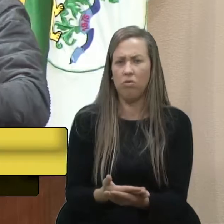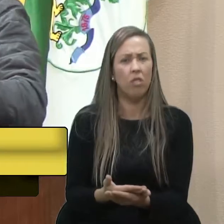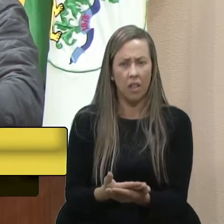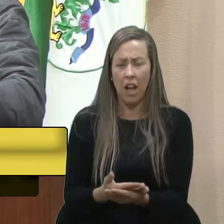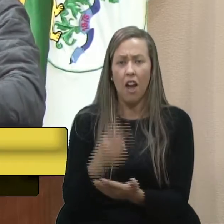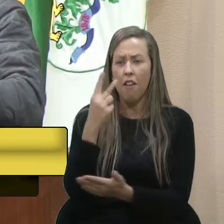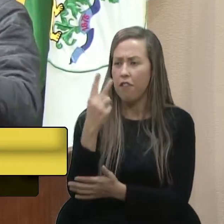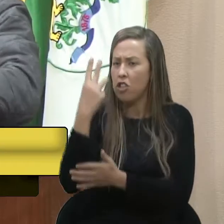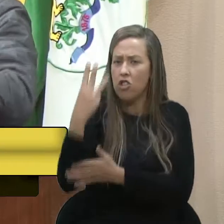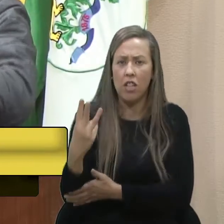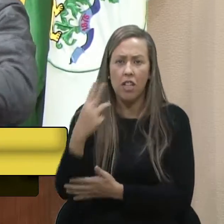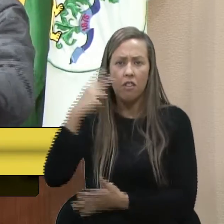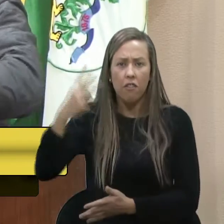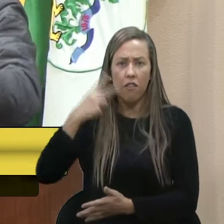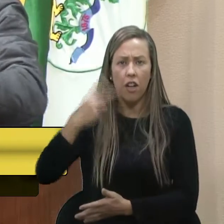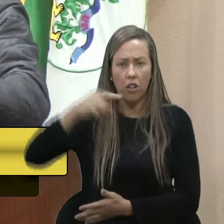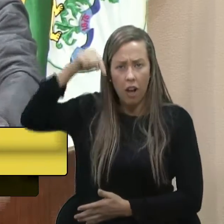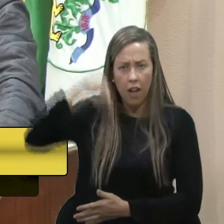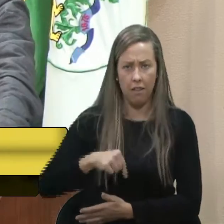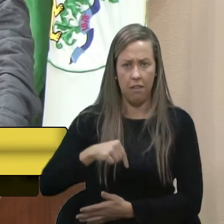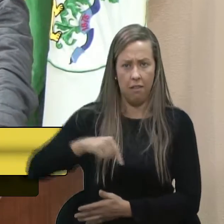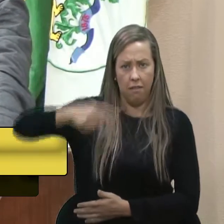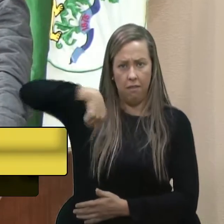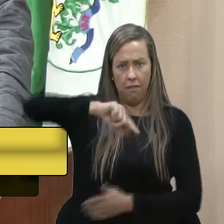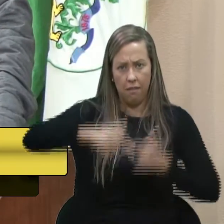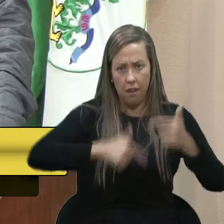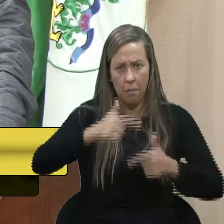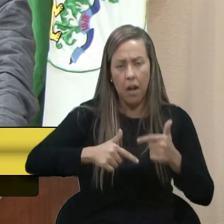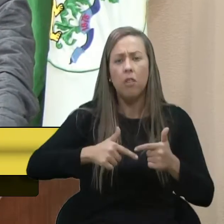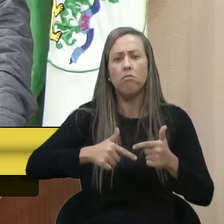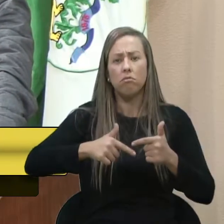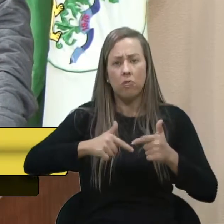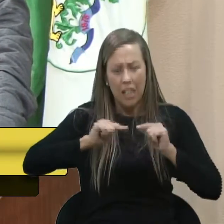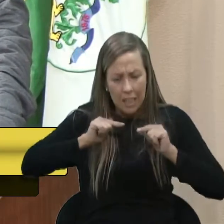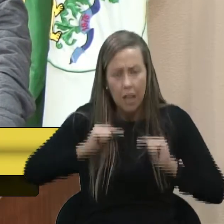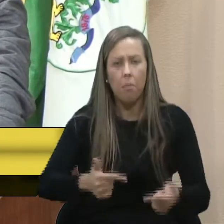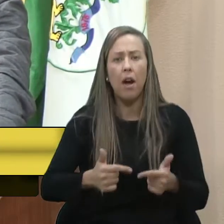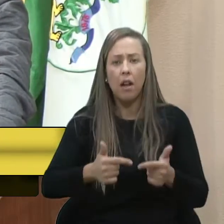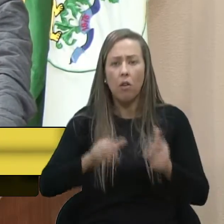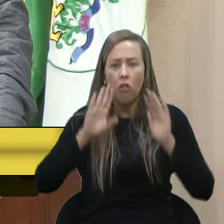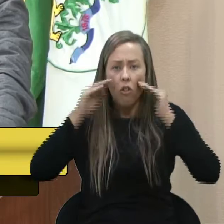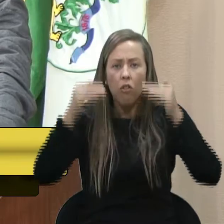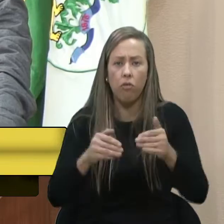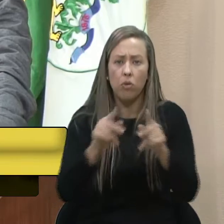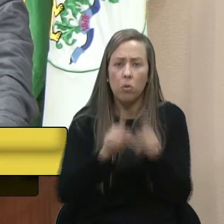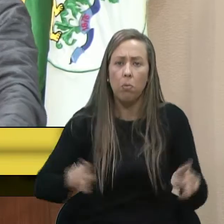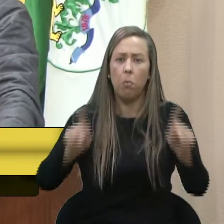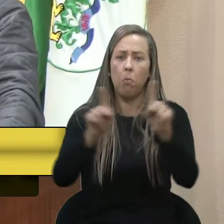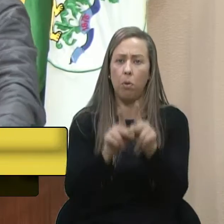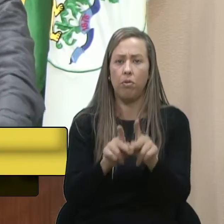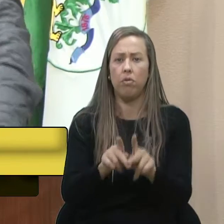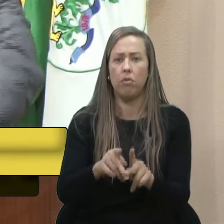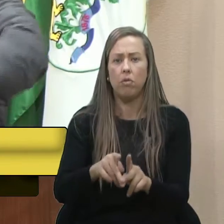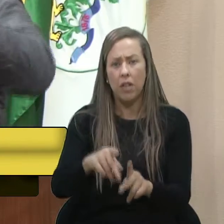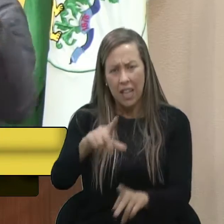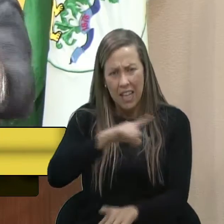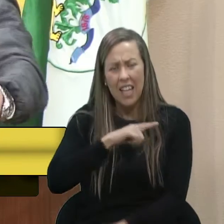23 vereadores daqui dessa casa trabalham em prol da população e têm